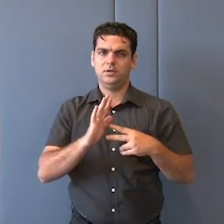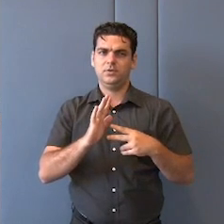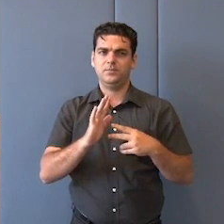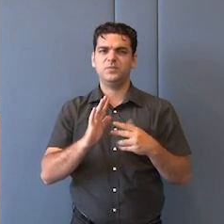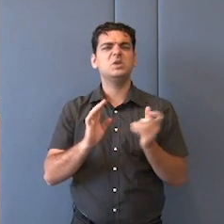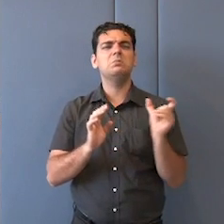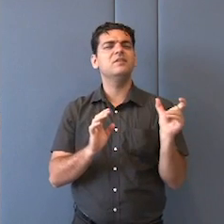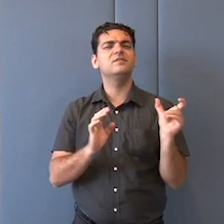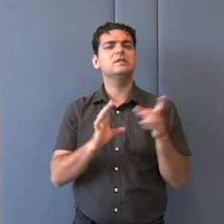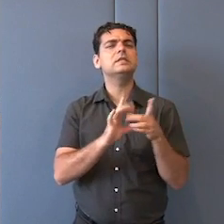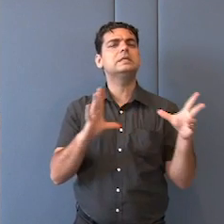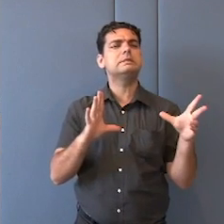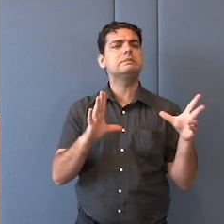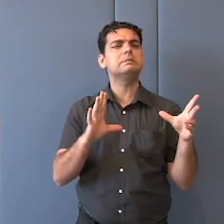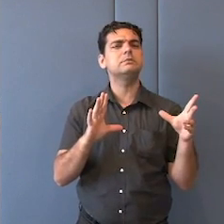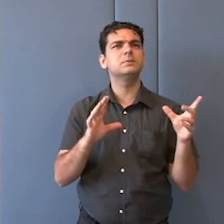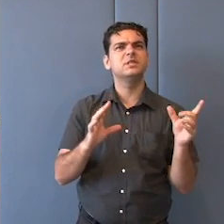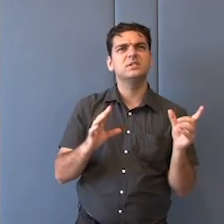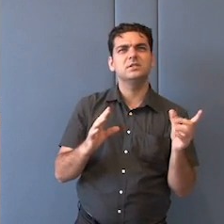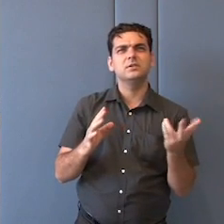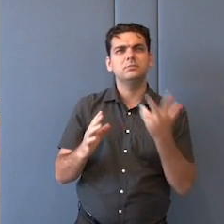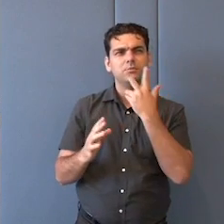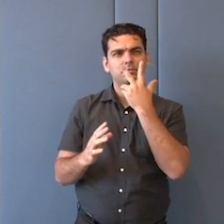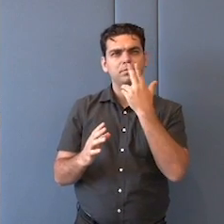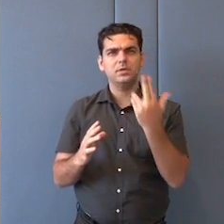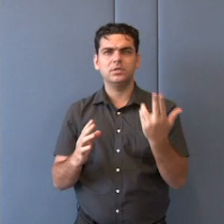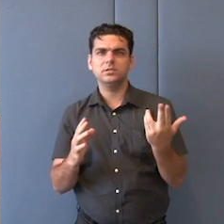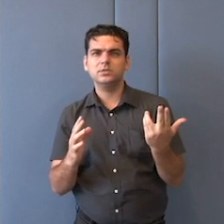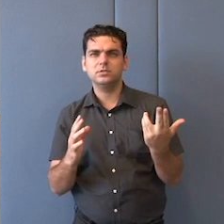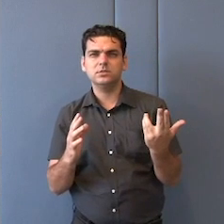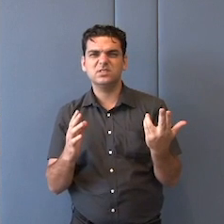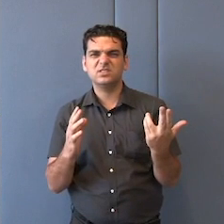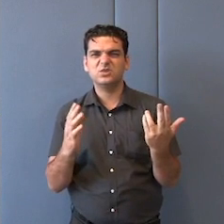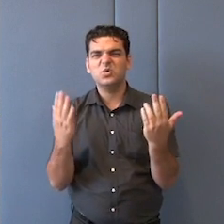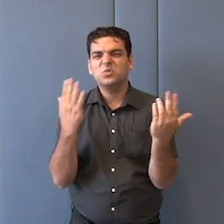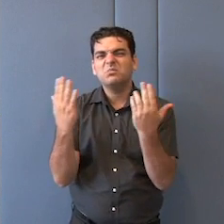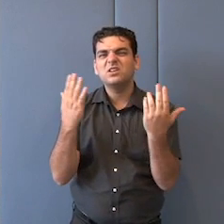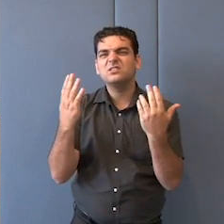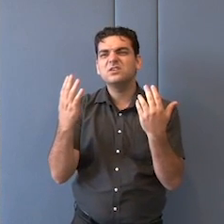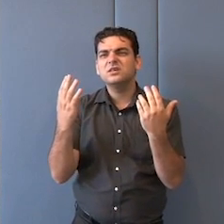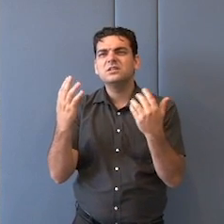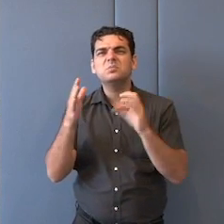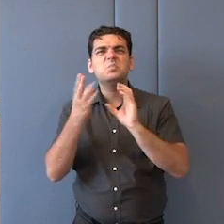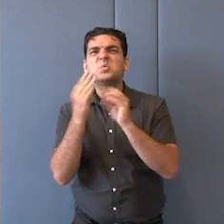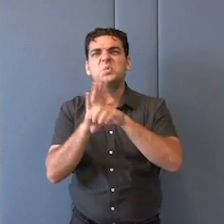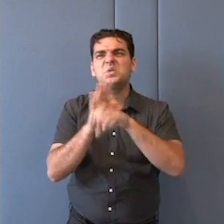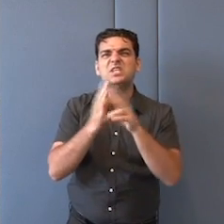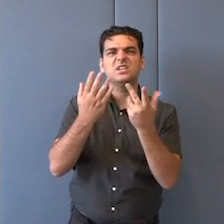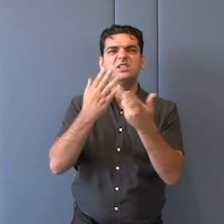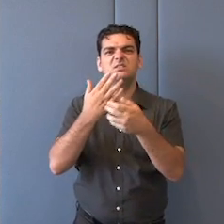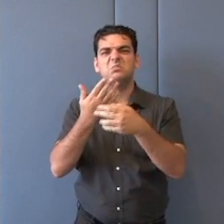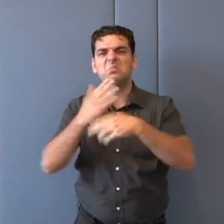independência frente a uma nebulosa, um magma difuso de conceitos, de práticas,